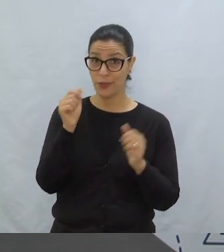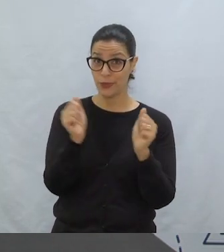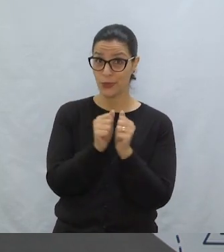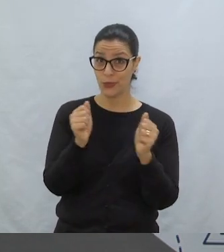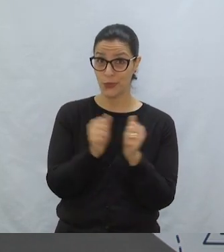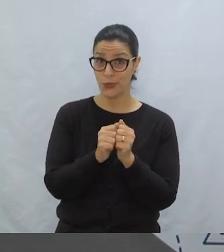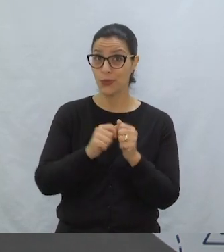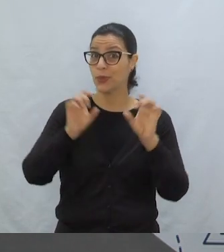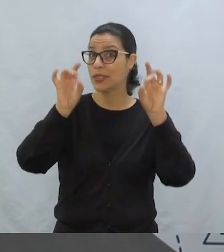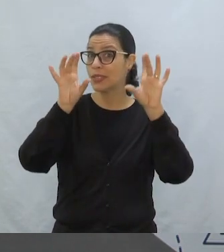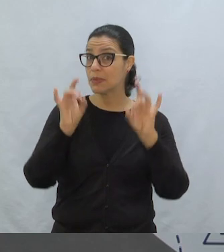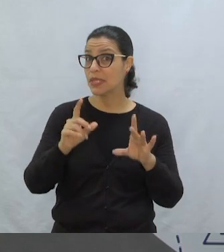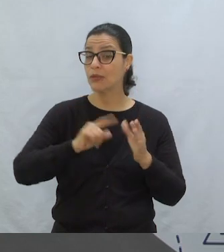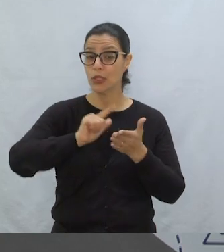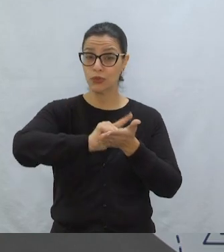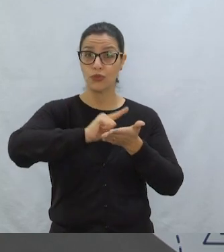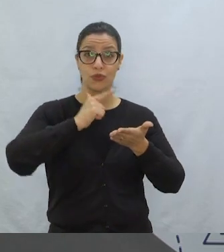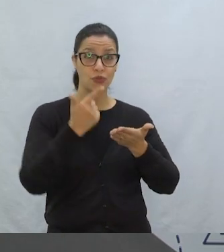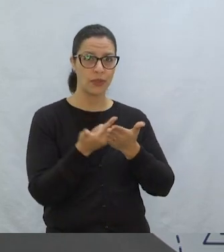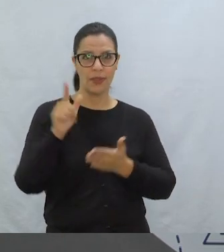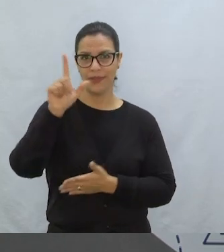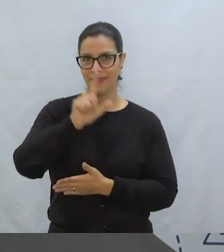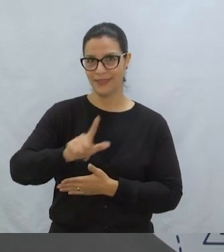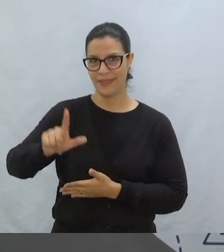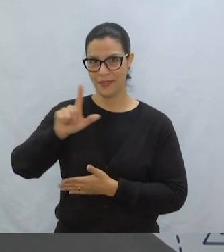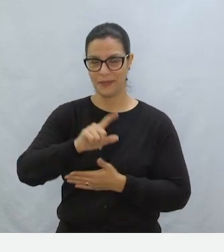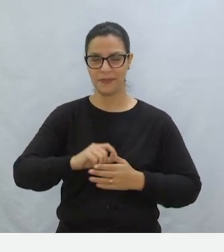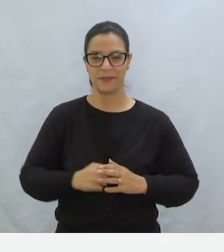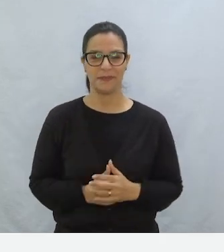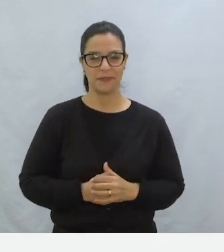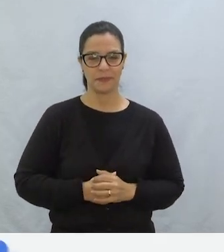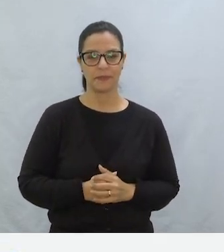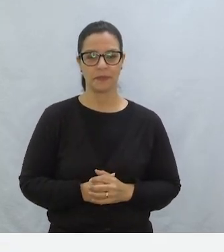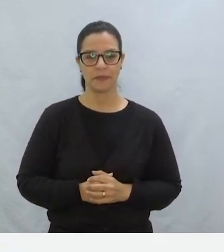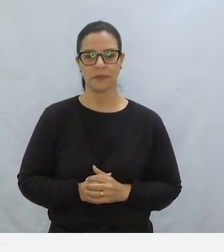confira com a gente Essa edição especial do Jornal Literário.